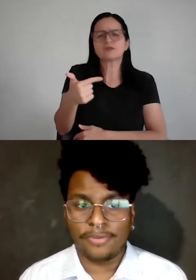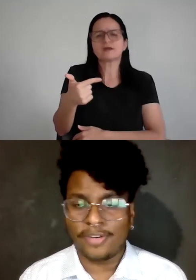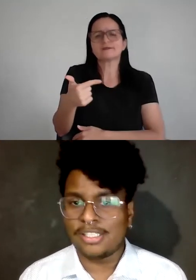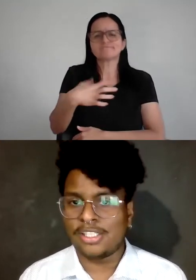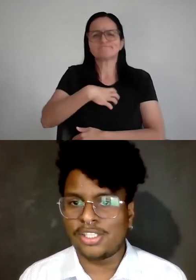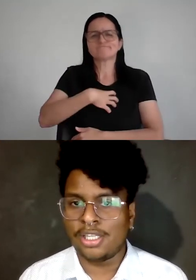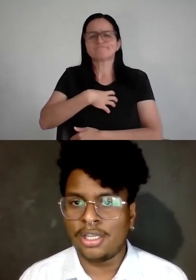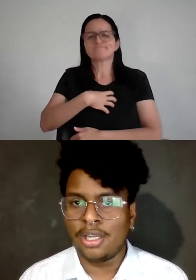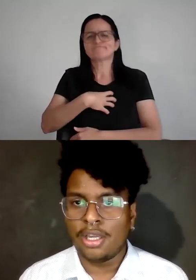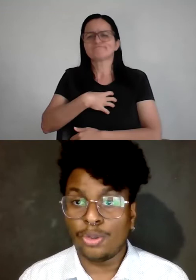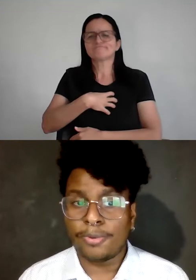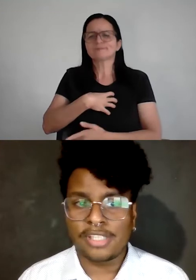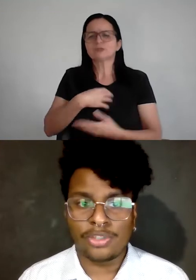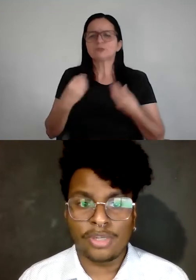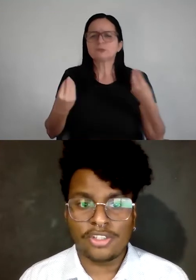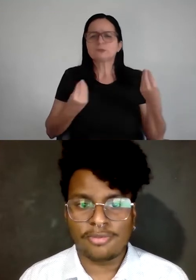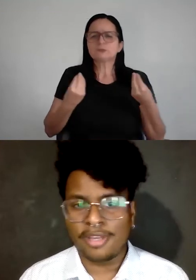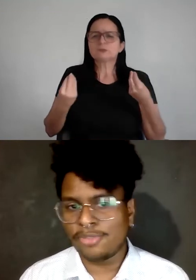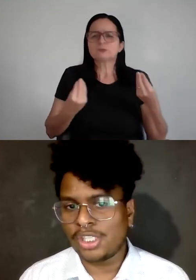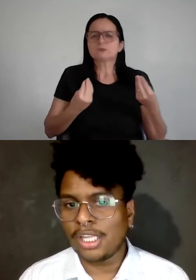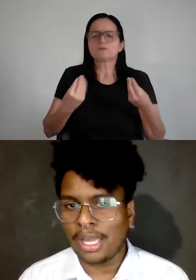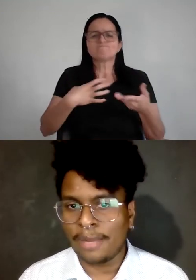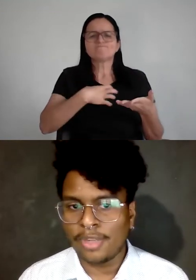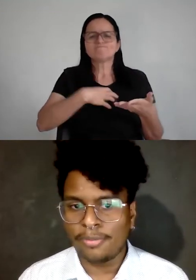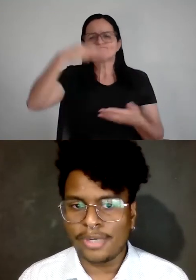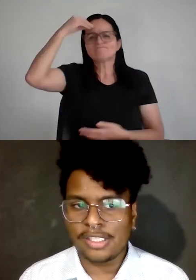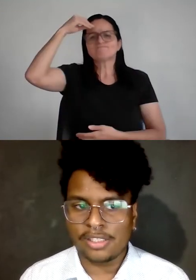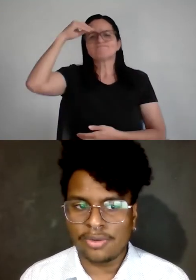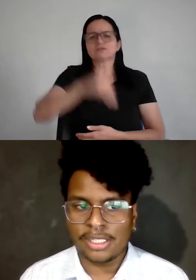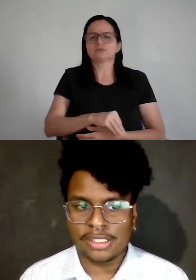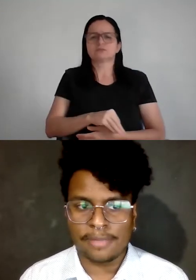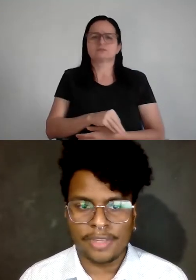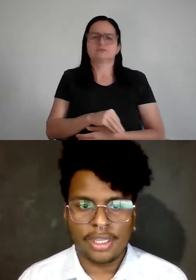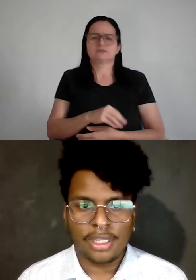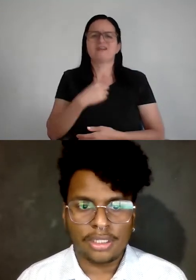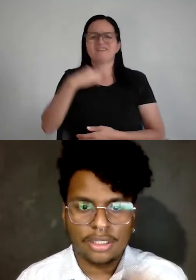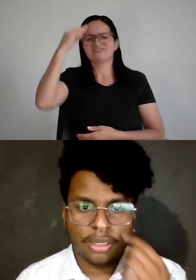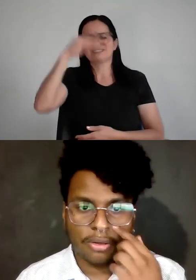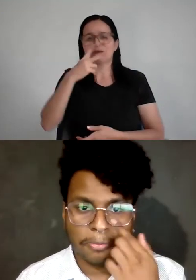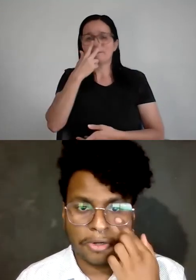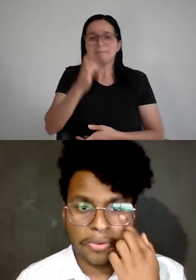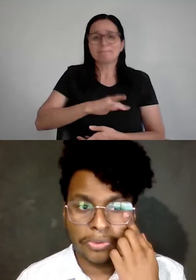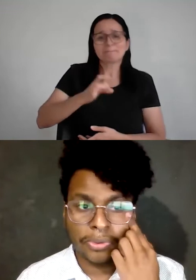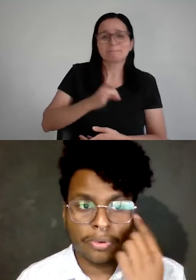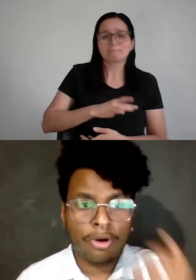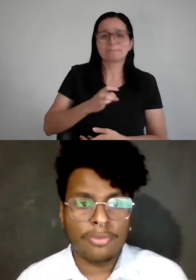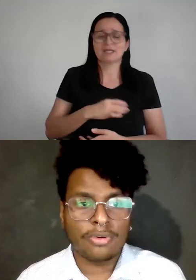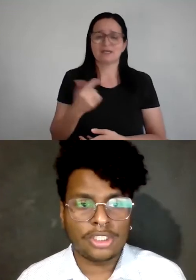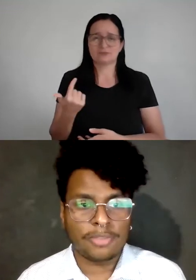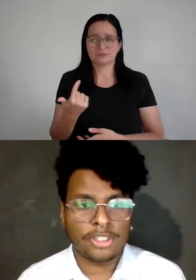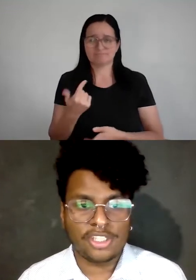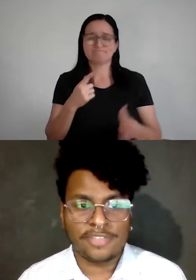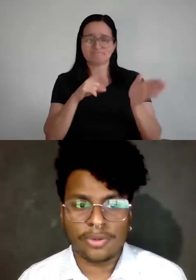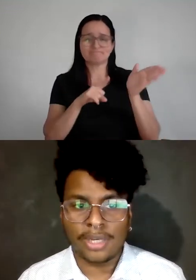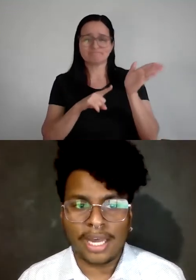alto e faz existir do processo antes mesmo de tentar, por essa insegurança. Então, pergunto, como